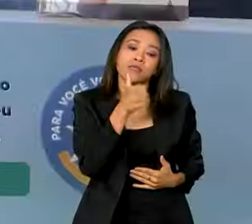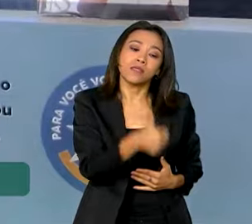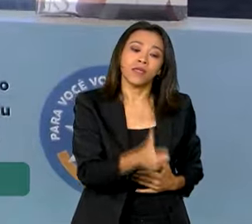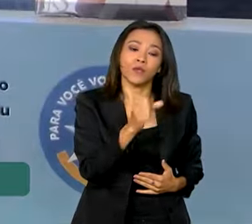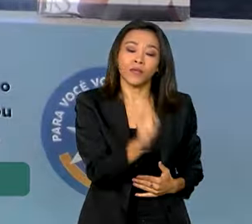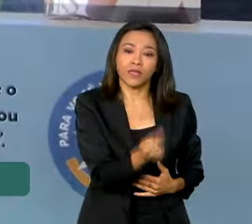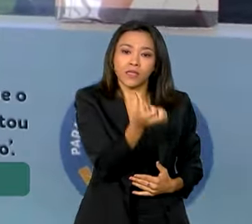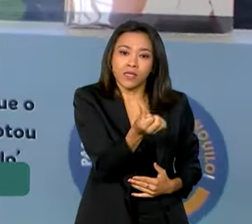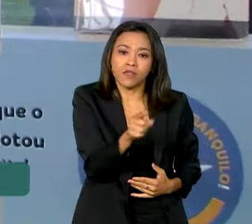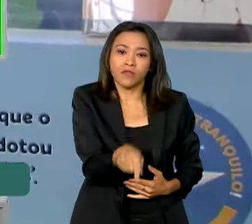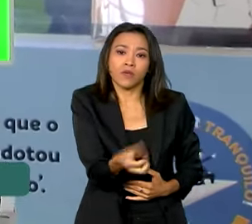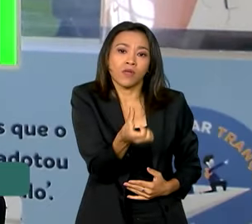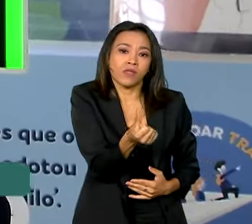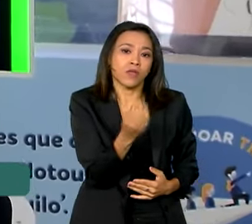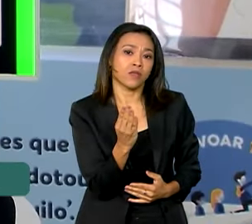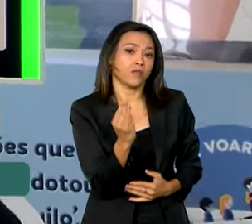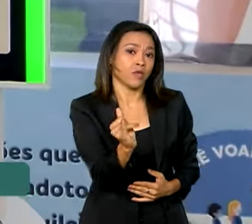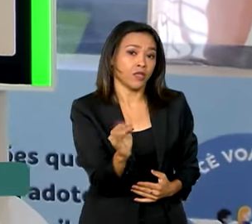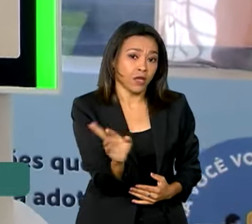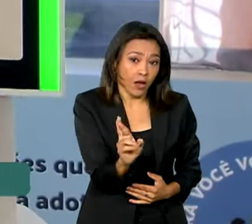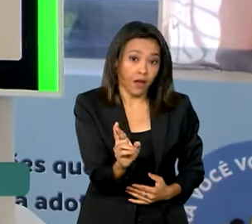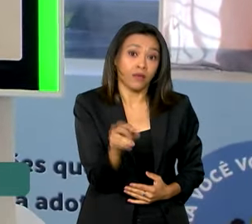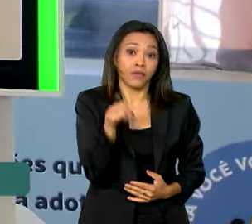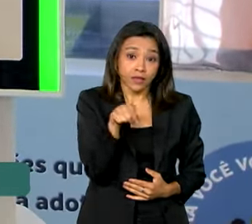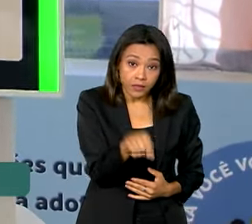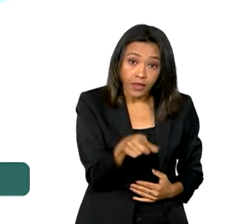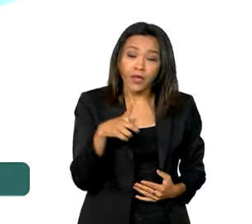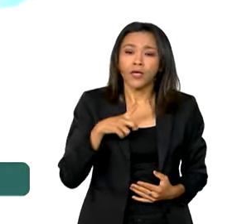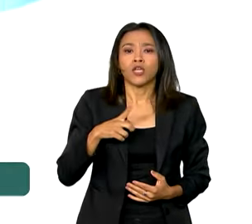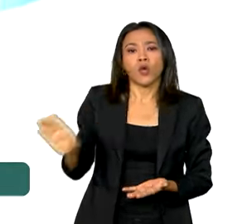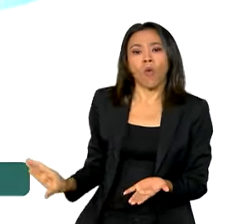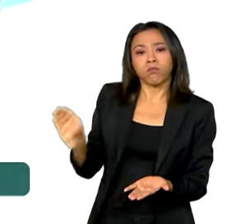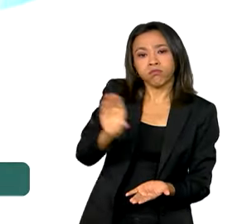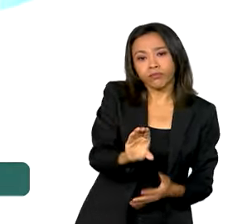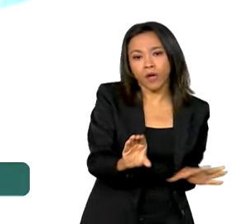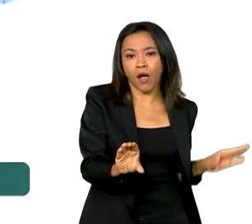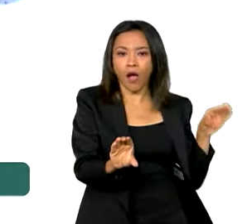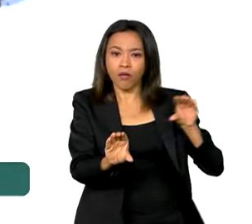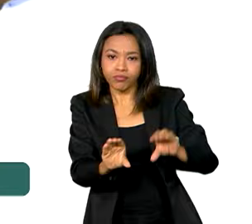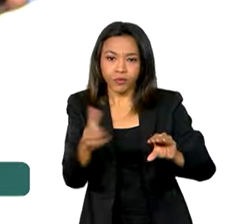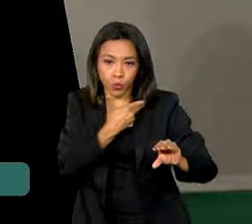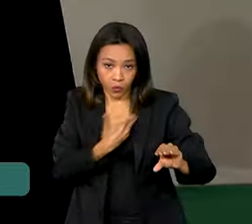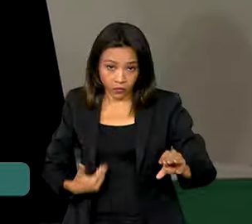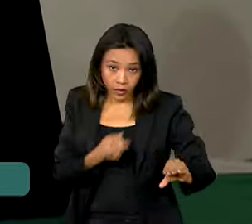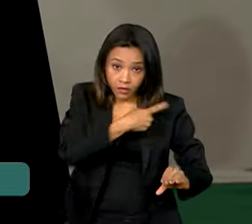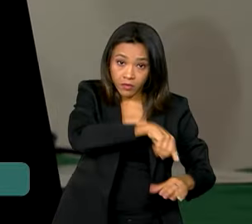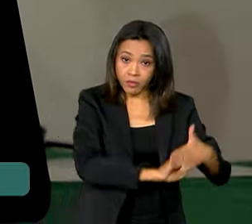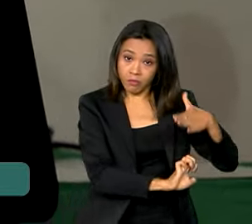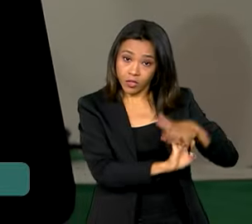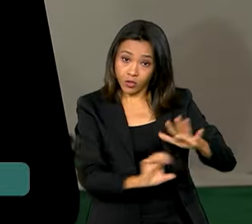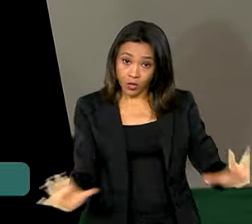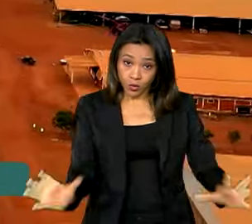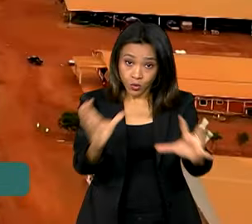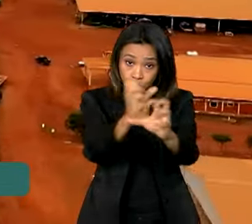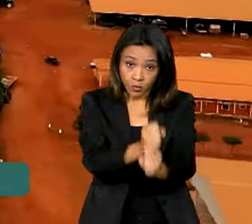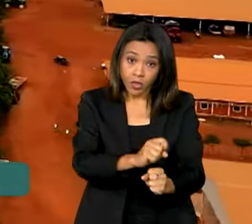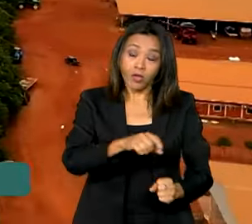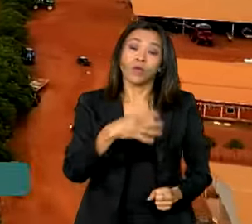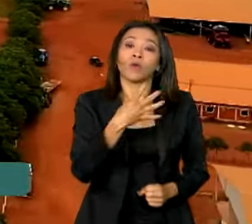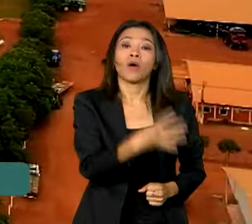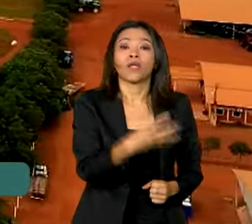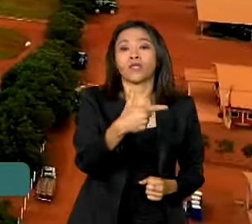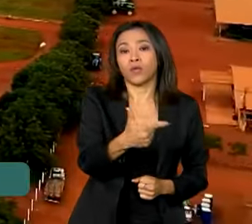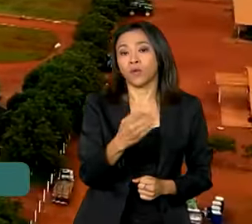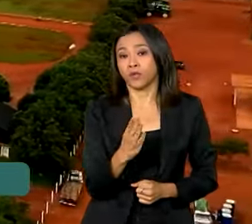,6 bilhões, entre recursos públicos e privados. Desse total, R$ 42 bilhões